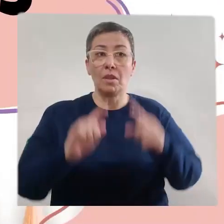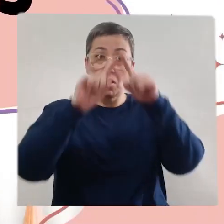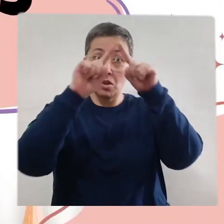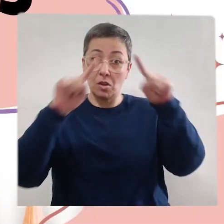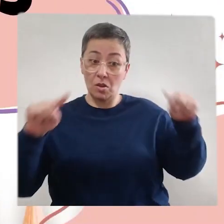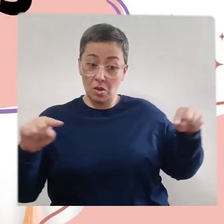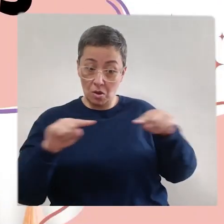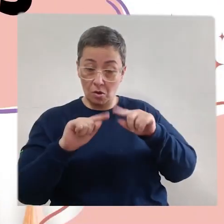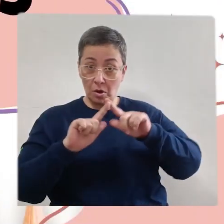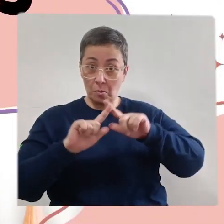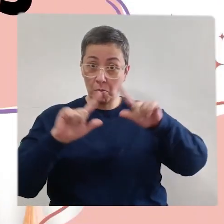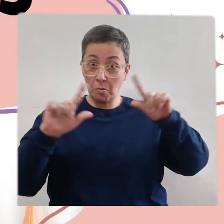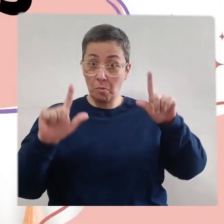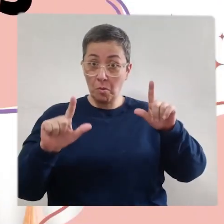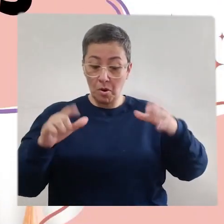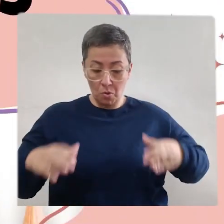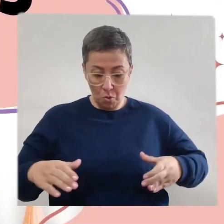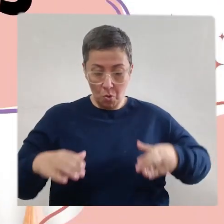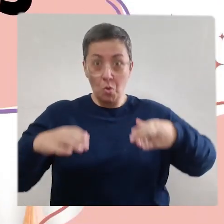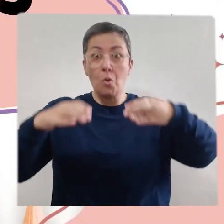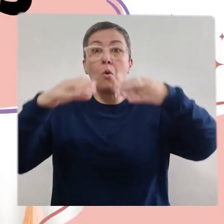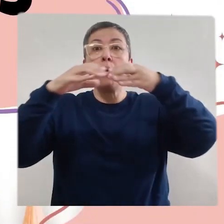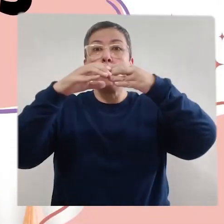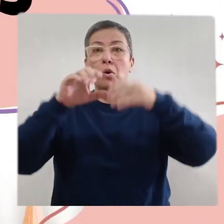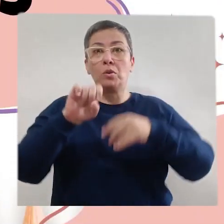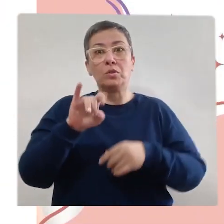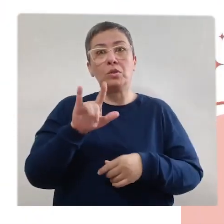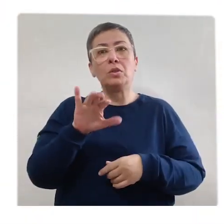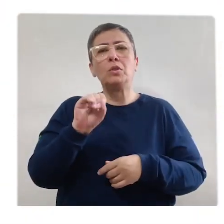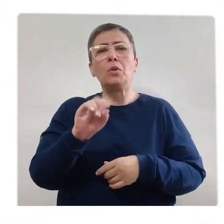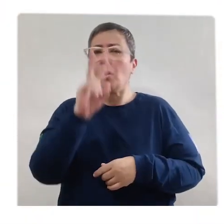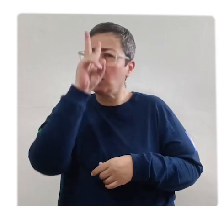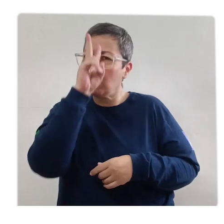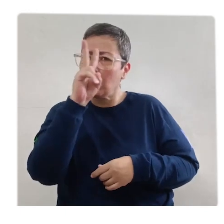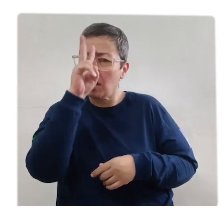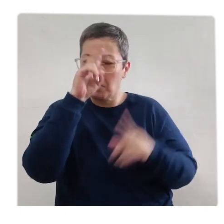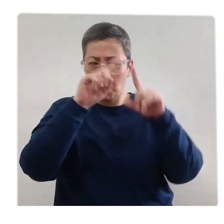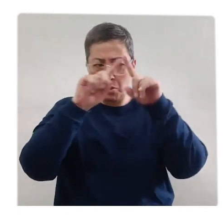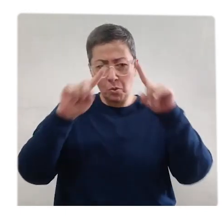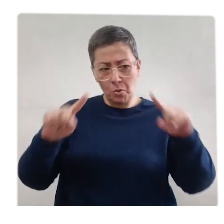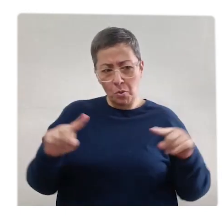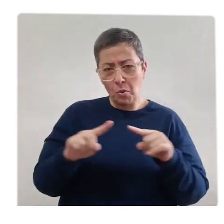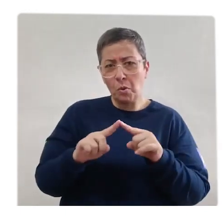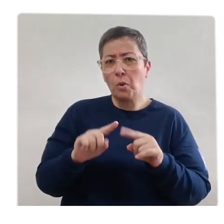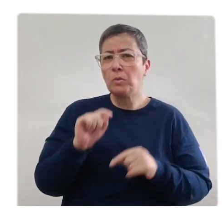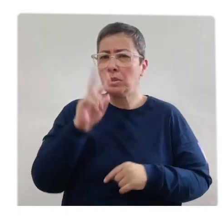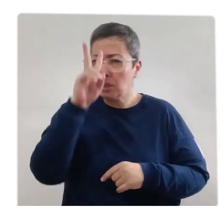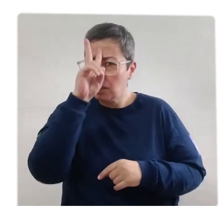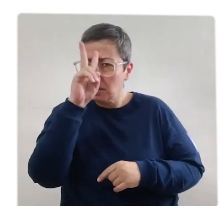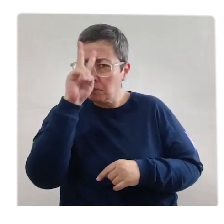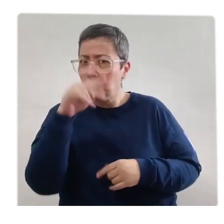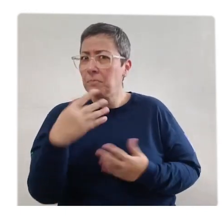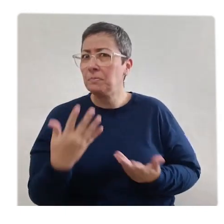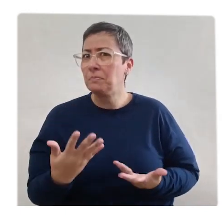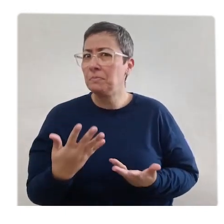Figuras planas e sólidos geométricos Você se lembra das figuras planas?